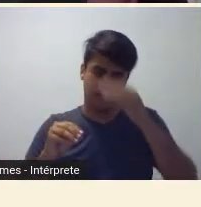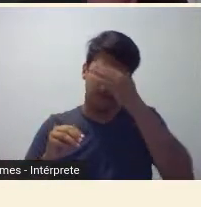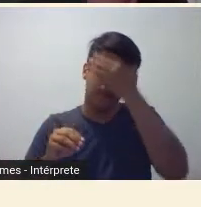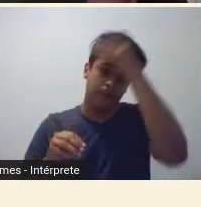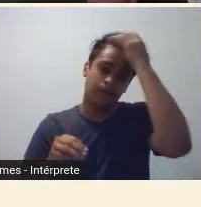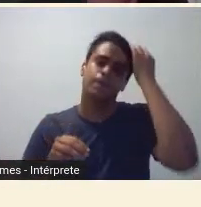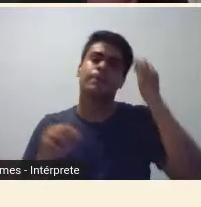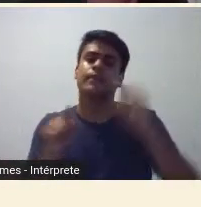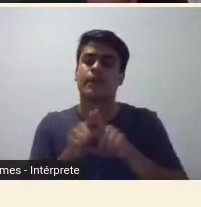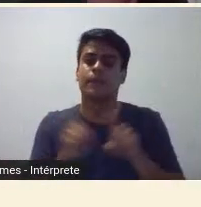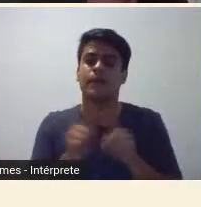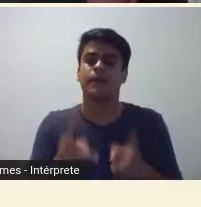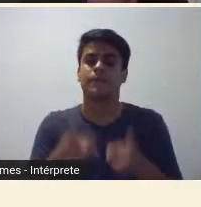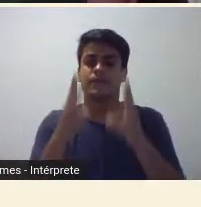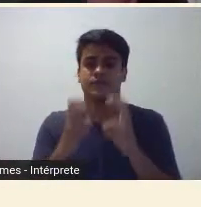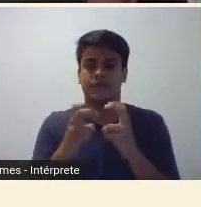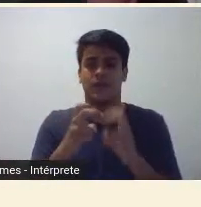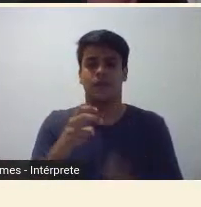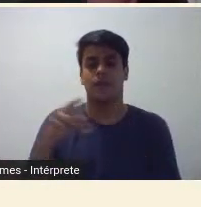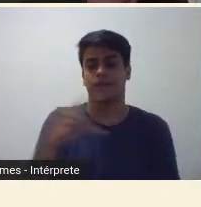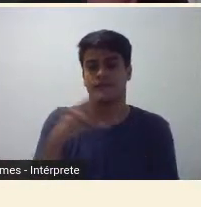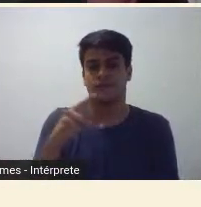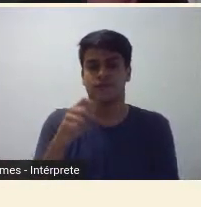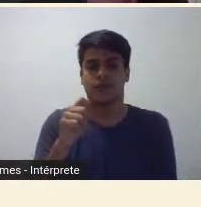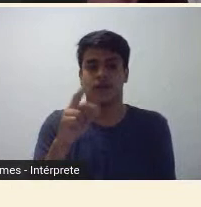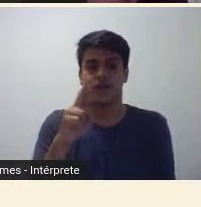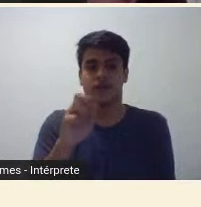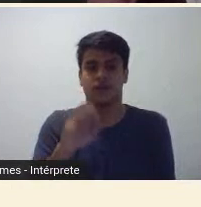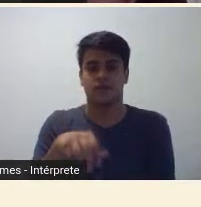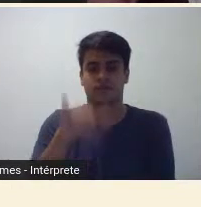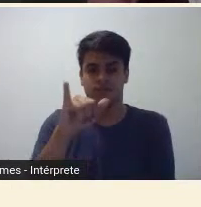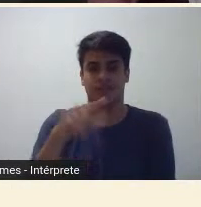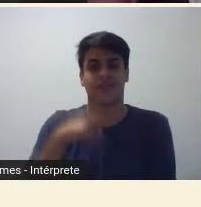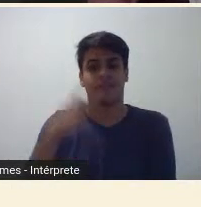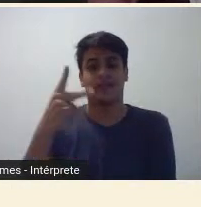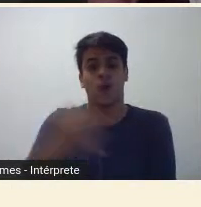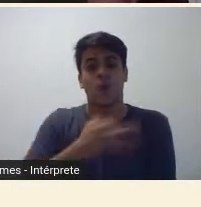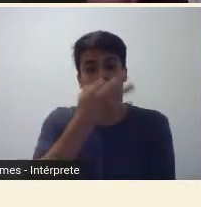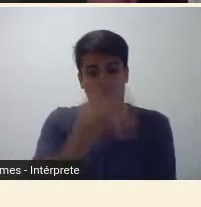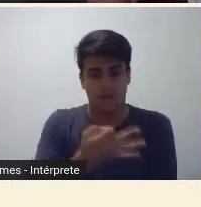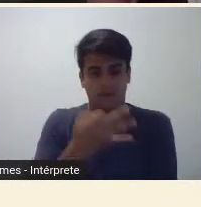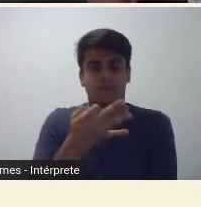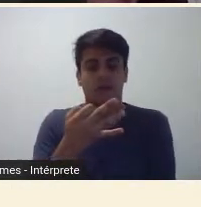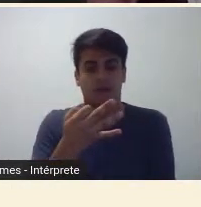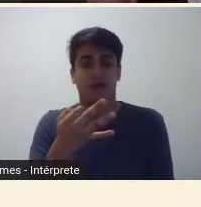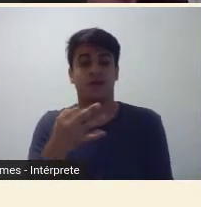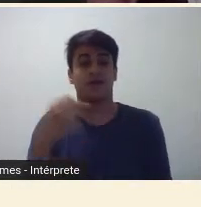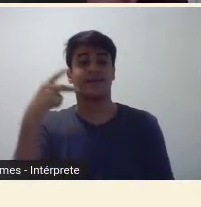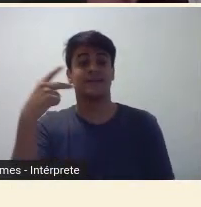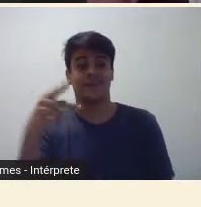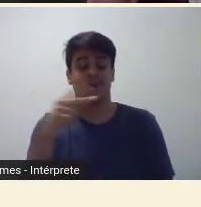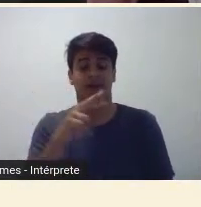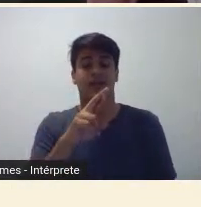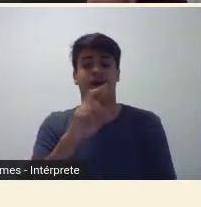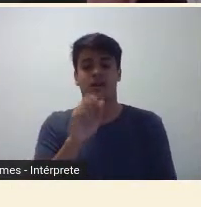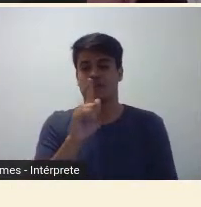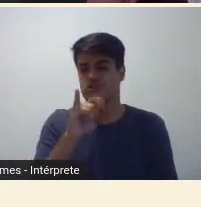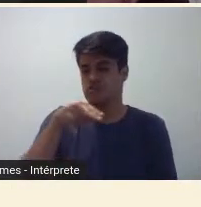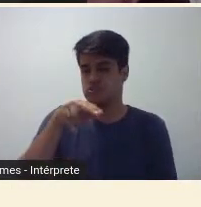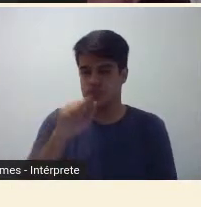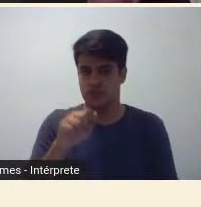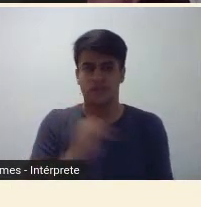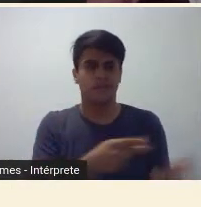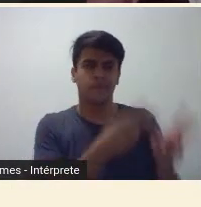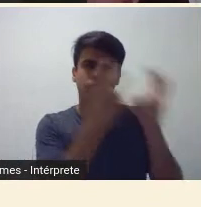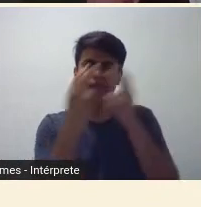também de um comentário da professora Aracia Amaral, feito há muito tempo atrás, que nas obras da Regina a gente pode ver a arte